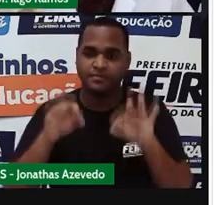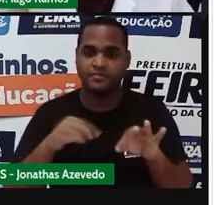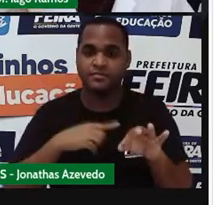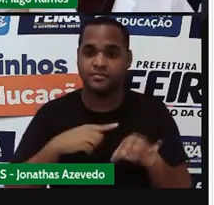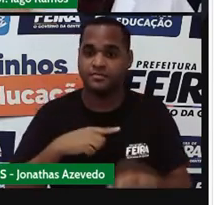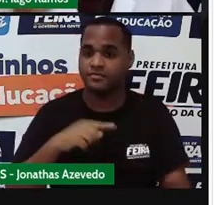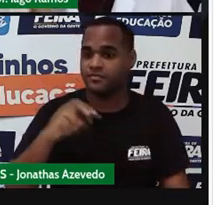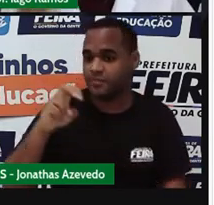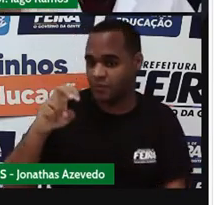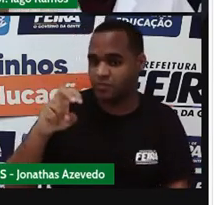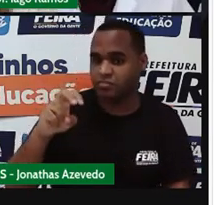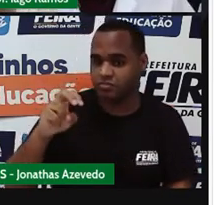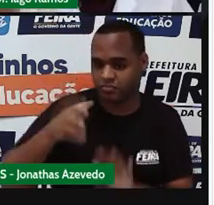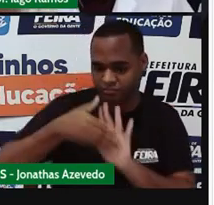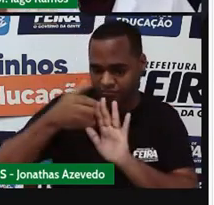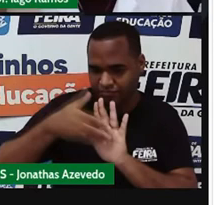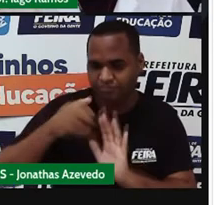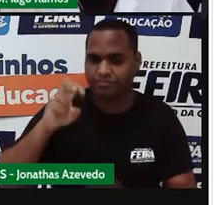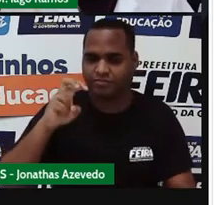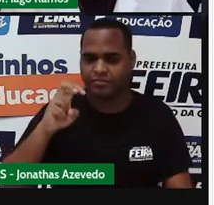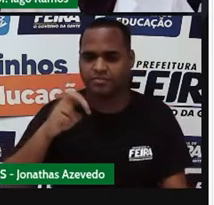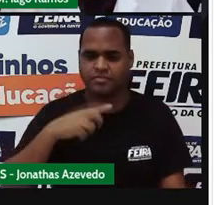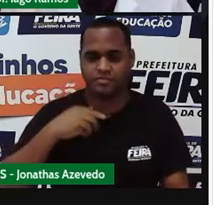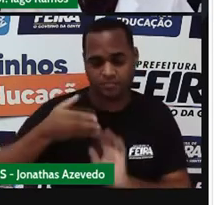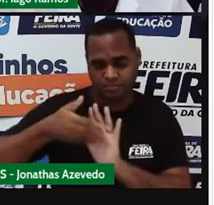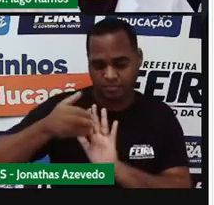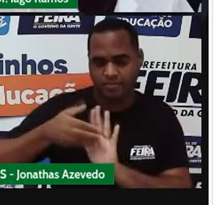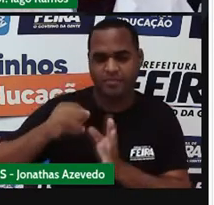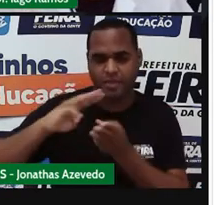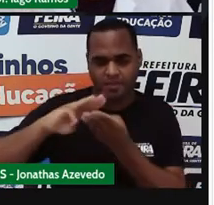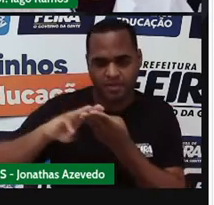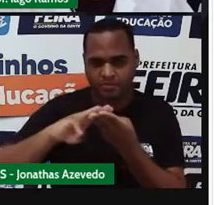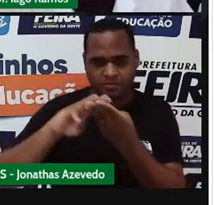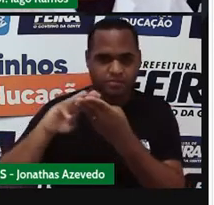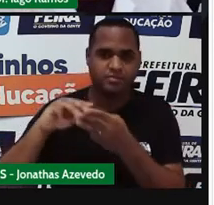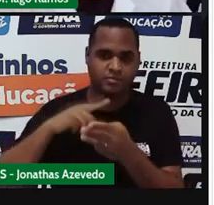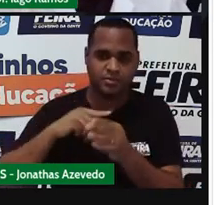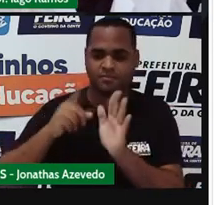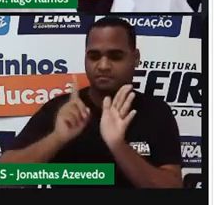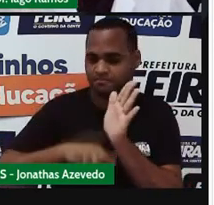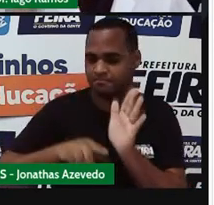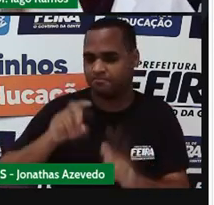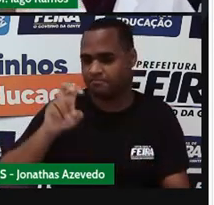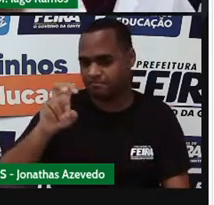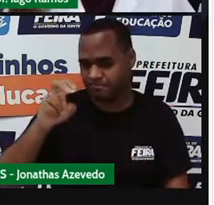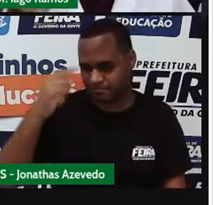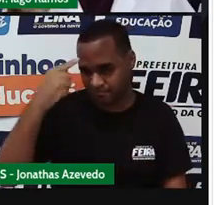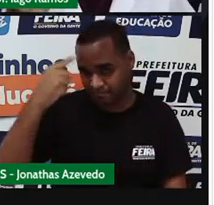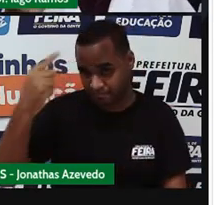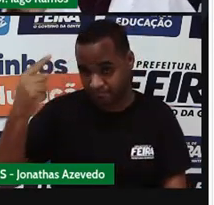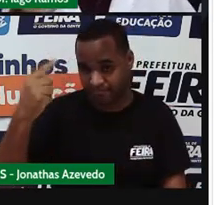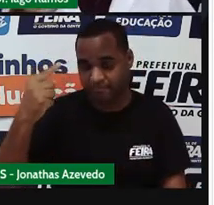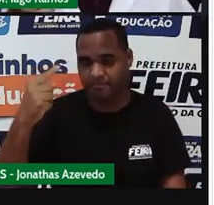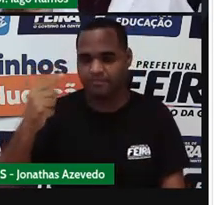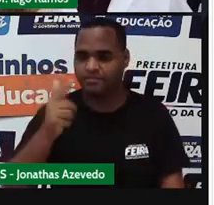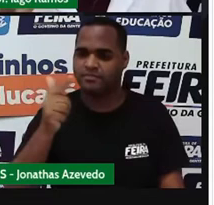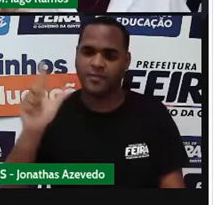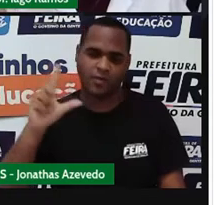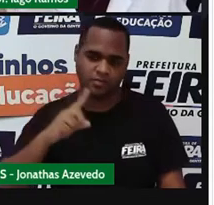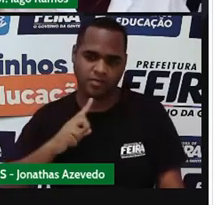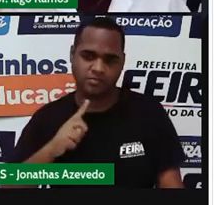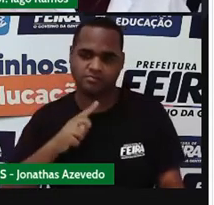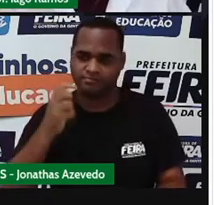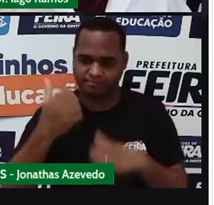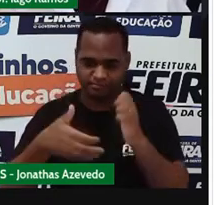5. Tirar 5 em matemática significa fazer menos 5. Do outro lado, vou ter que tirar